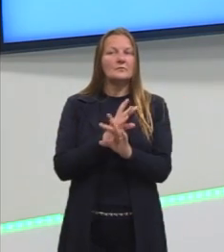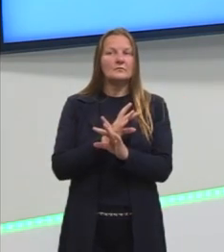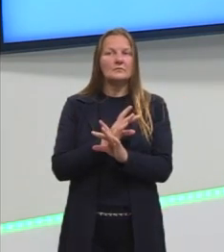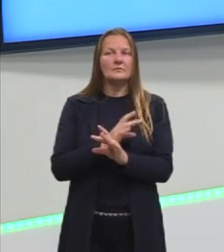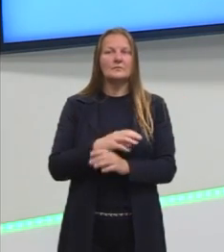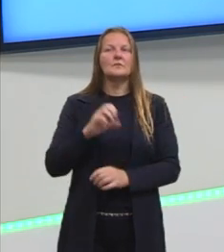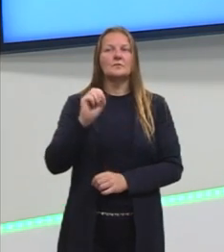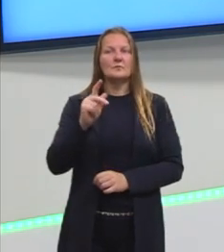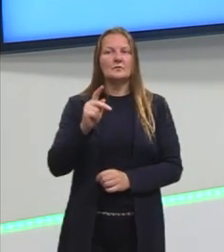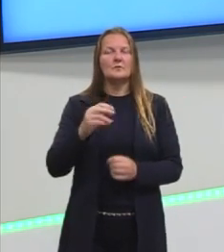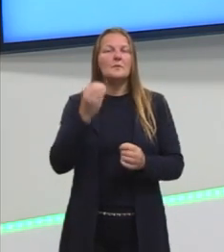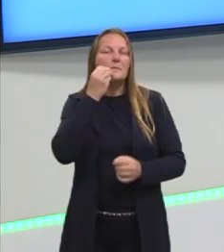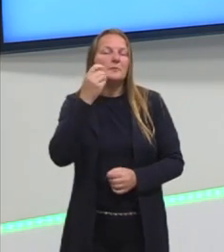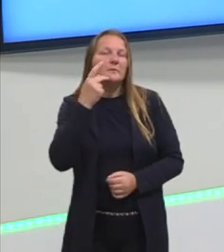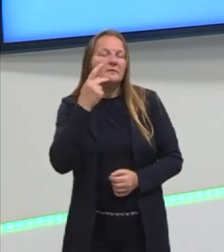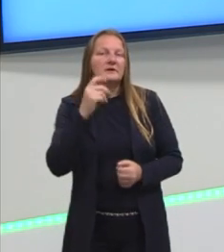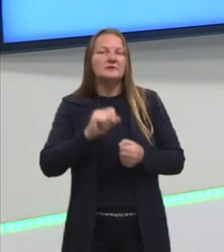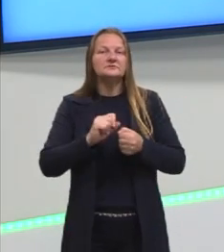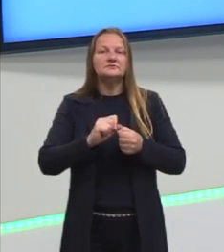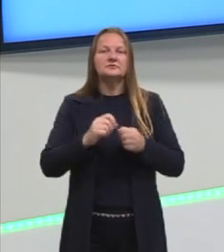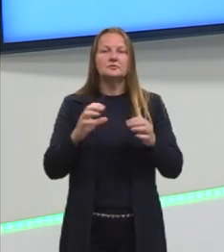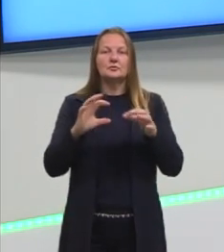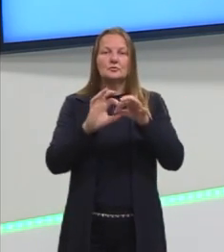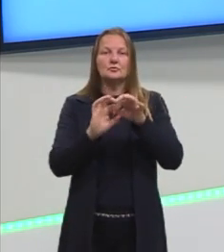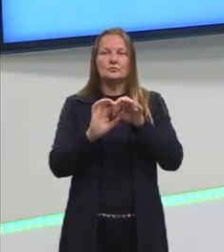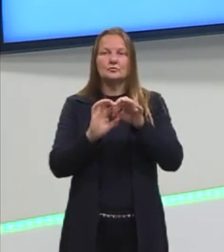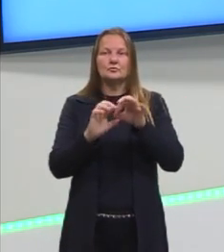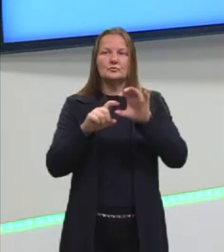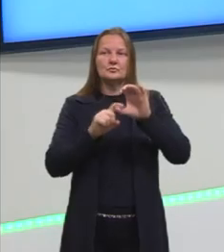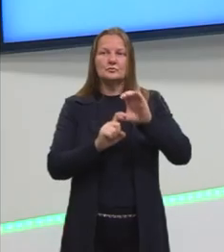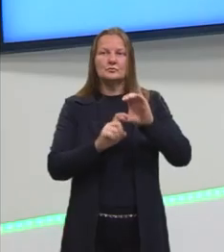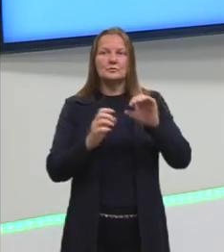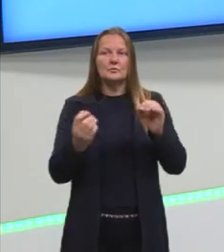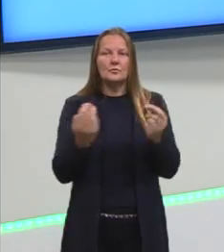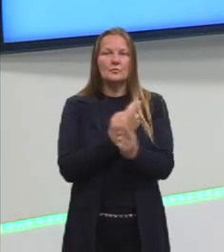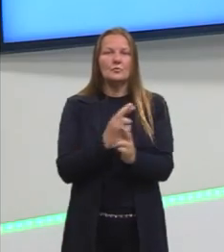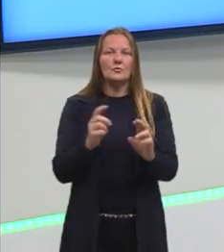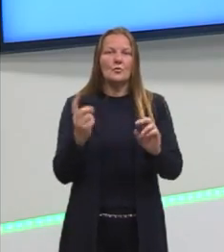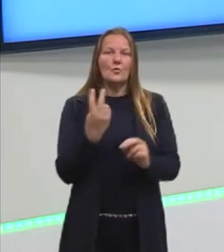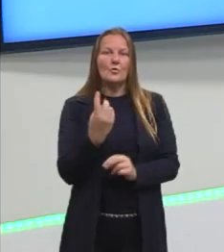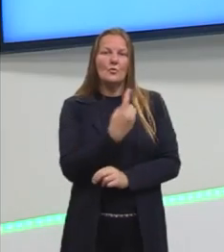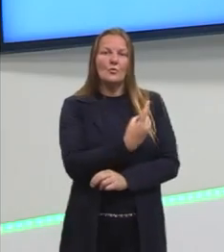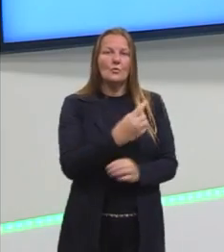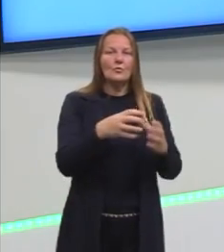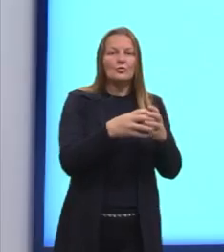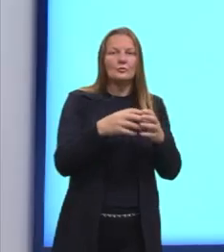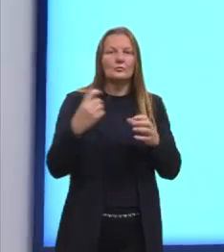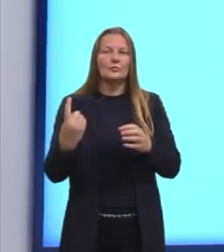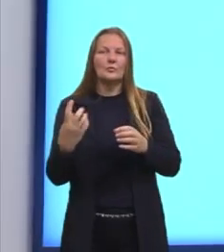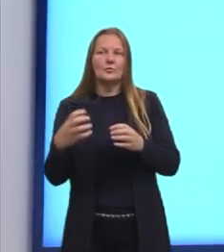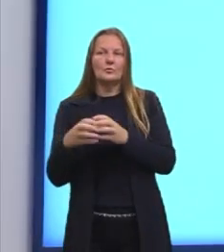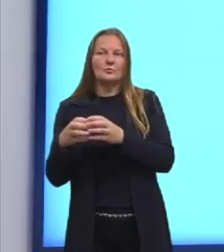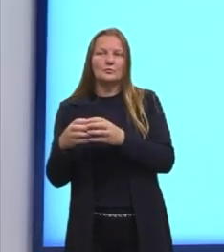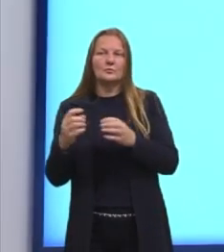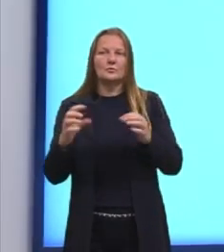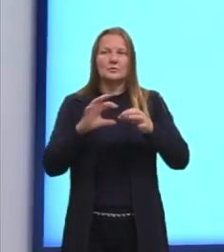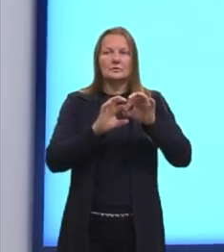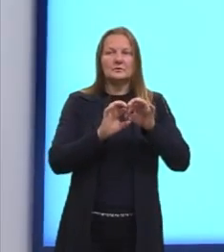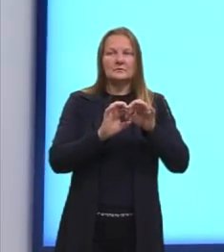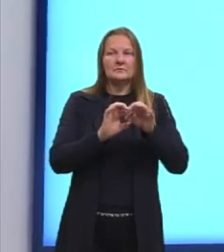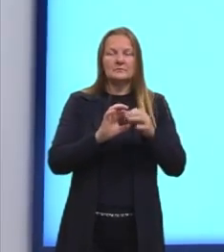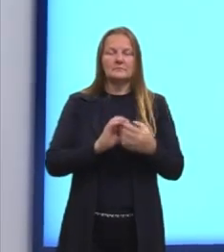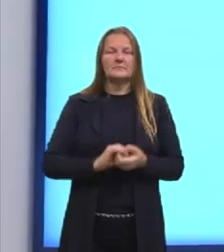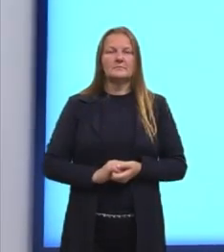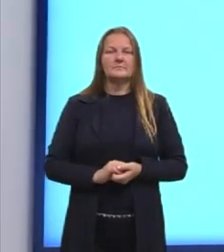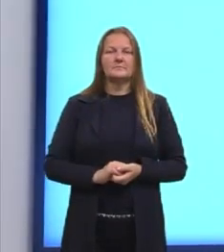Essa aqui foi a probabilidade condicional. Nós vimos, então, na aula anterior, o finalzinho. Um exemplo. E agora,